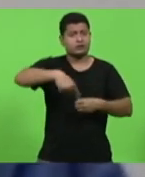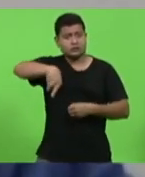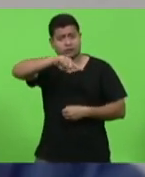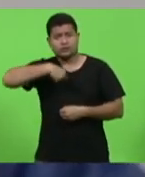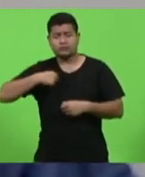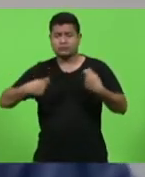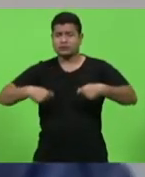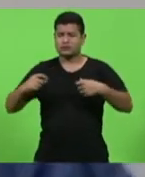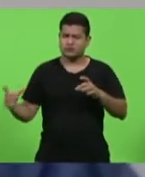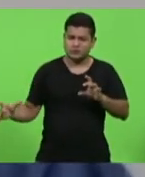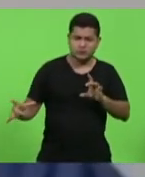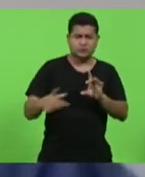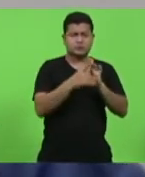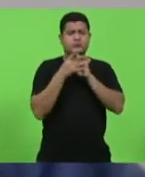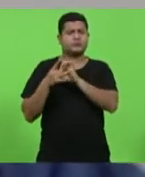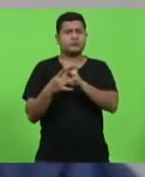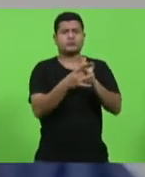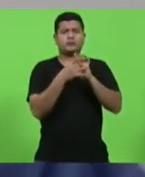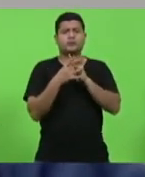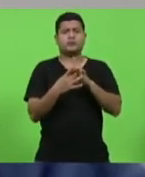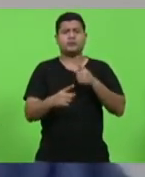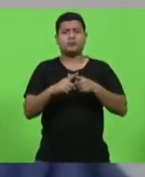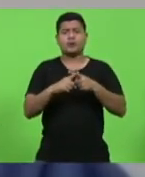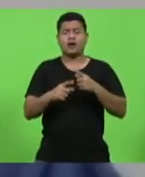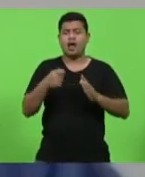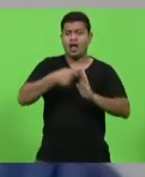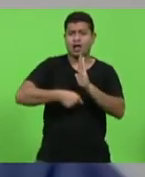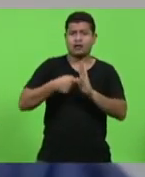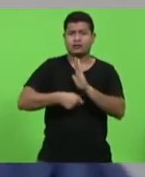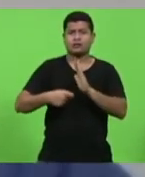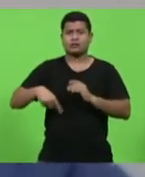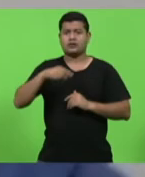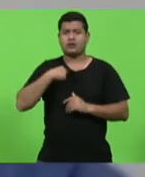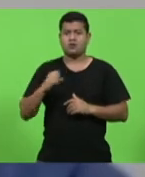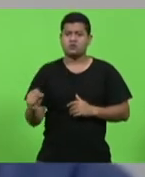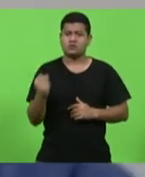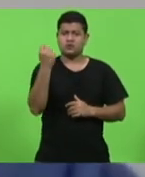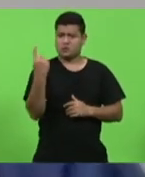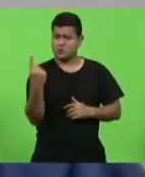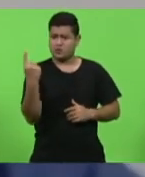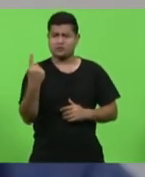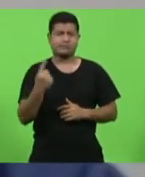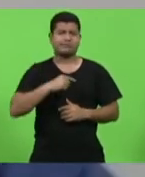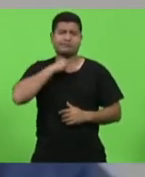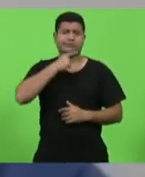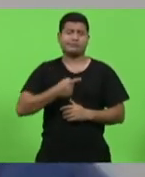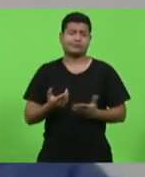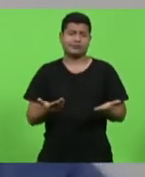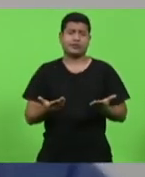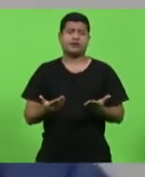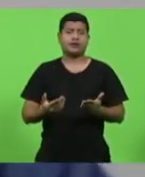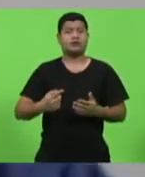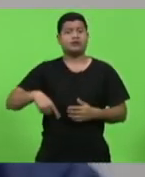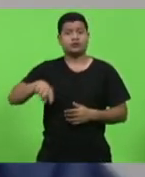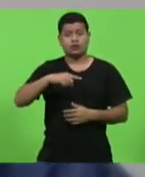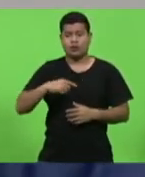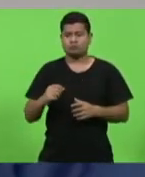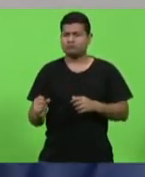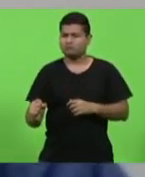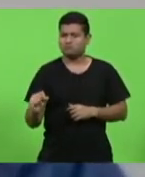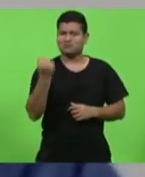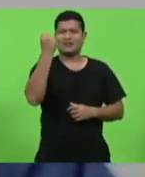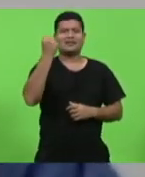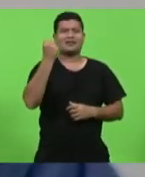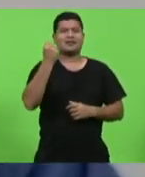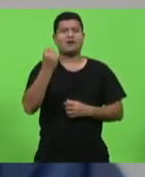porque nesta luta ninguém terá sucesso sozinho. Nós teremos sucesso se nós nos